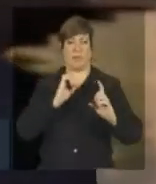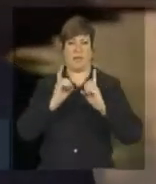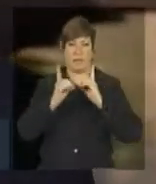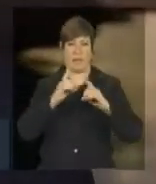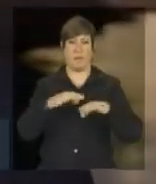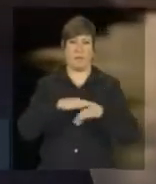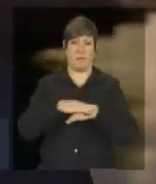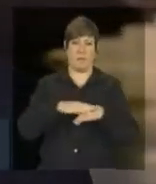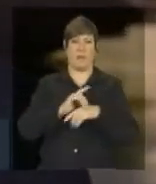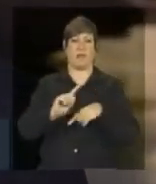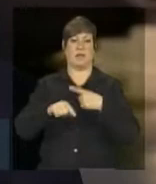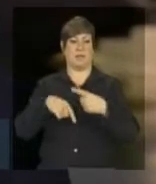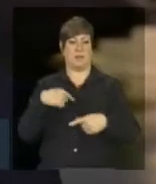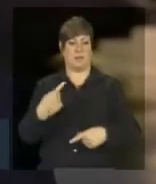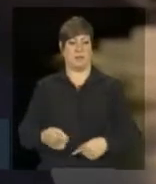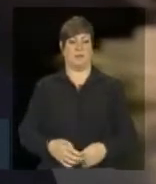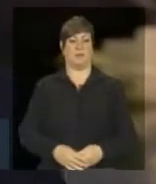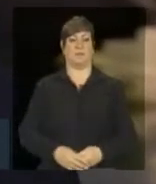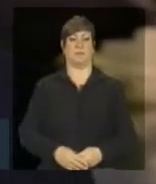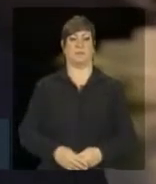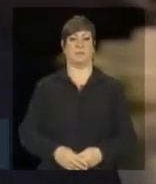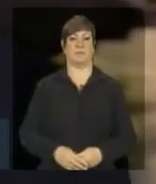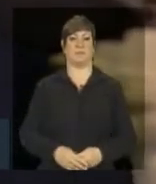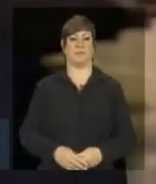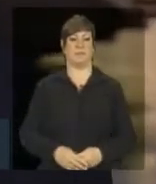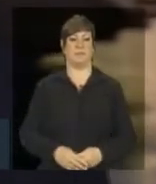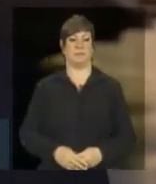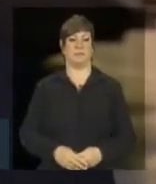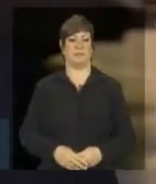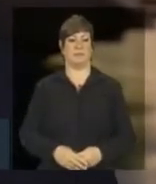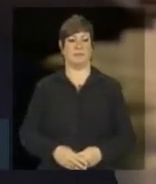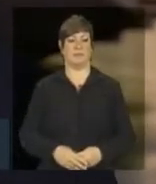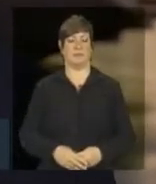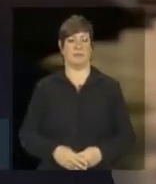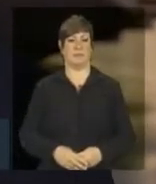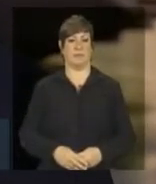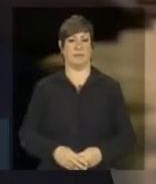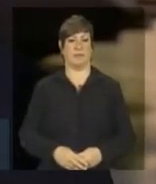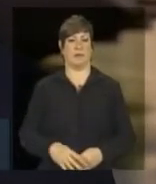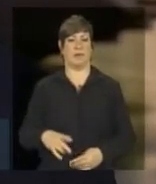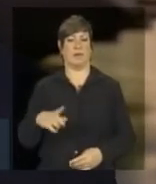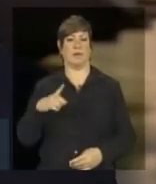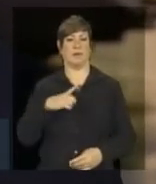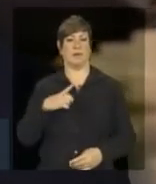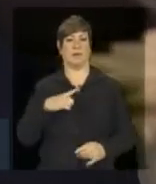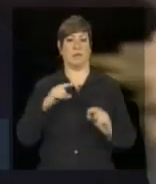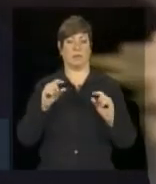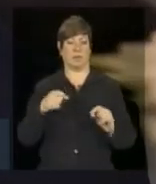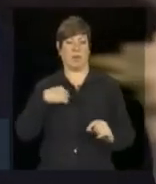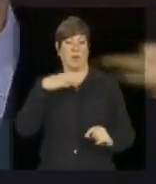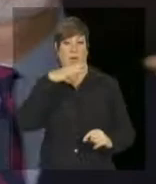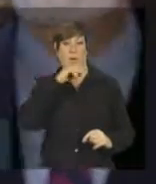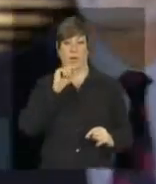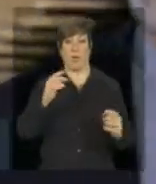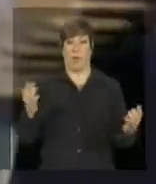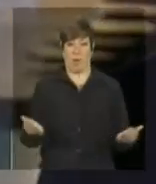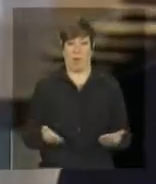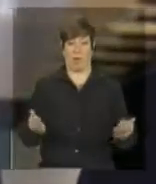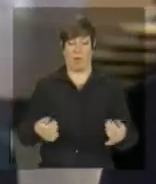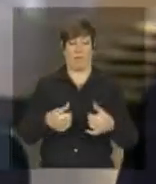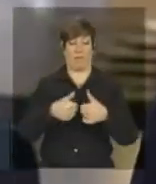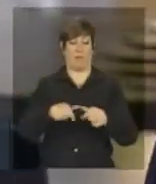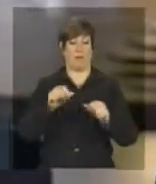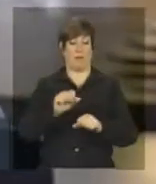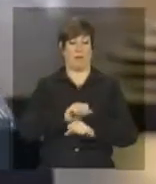depois do segmento de futuro ao medo de esvaziamento, ministro, foi citado... ao contrário, acho que hoje ficou muito claro que é uma expectativa...